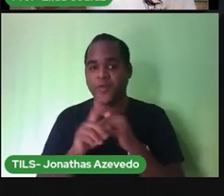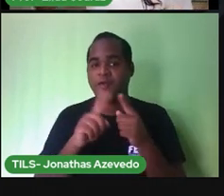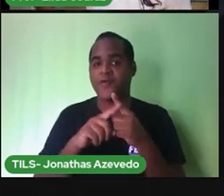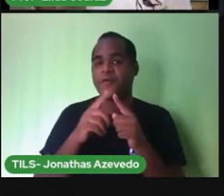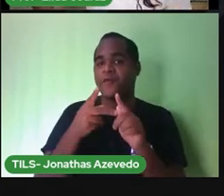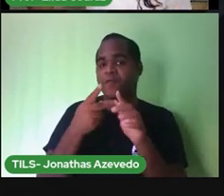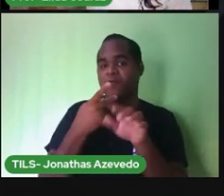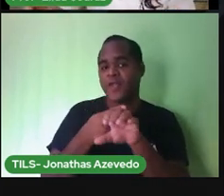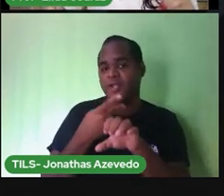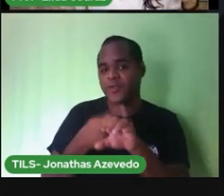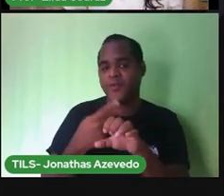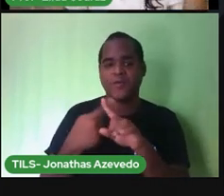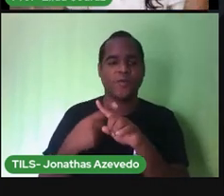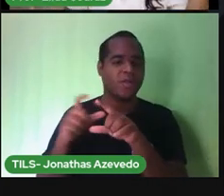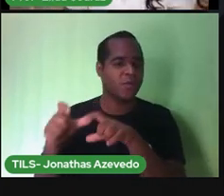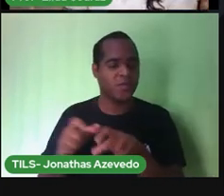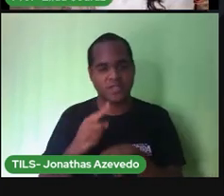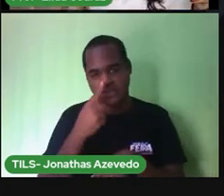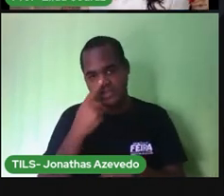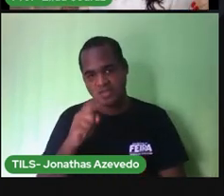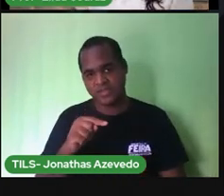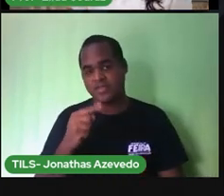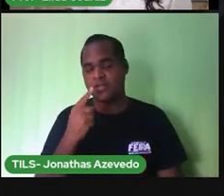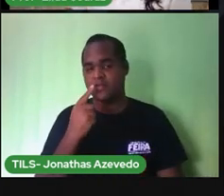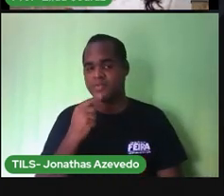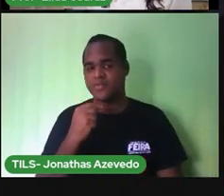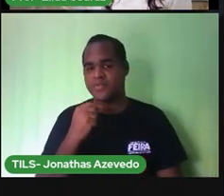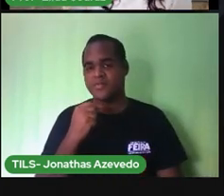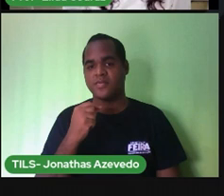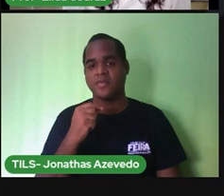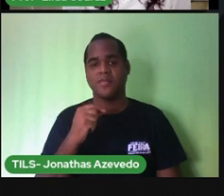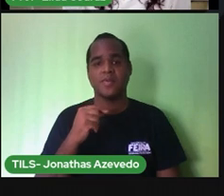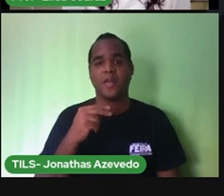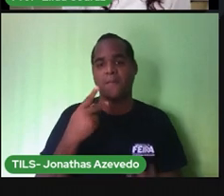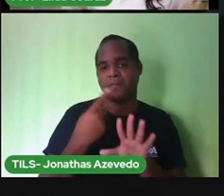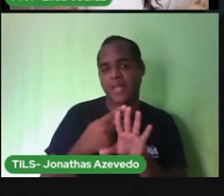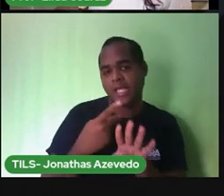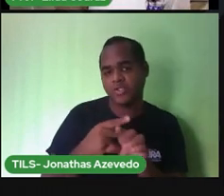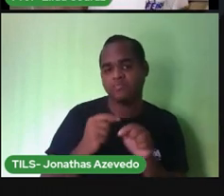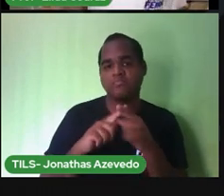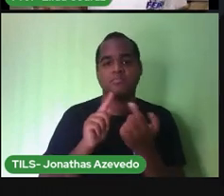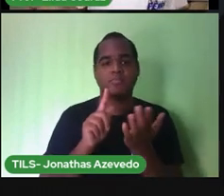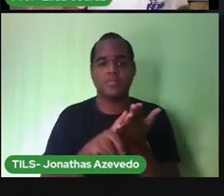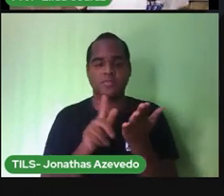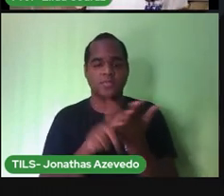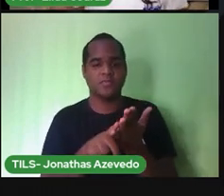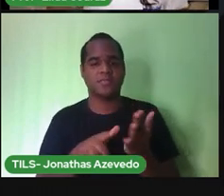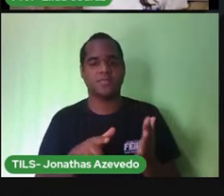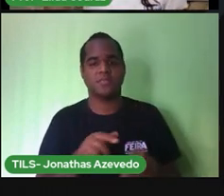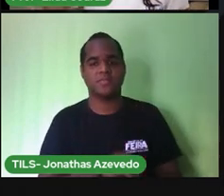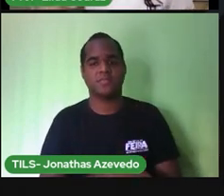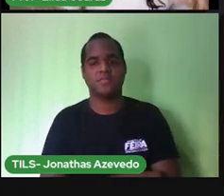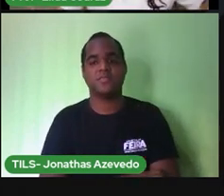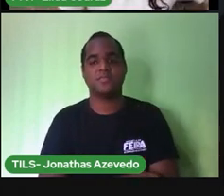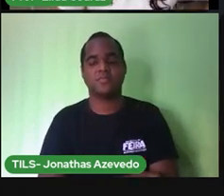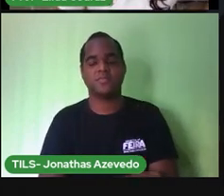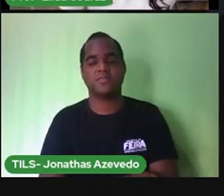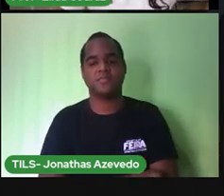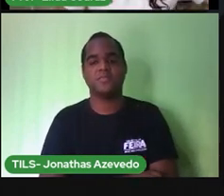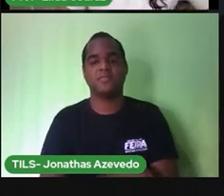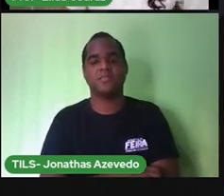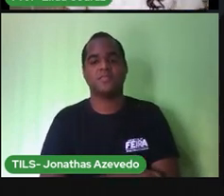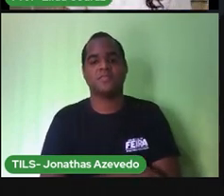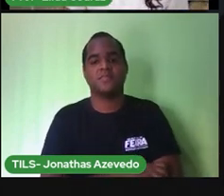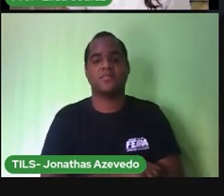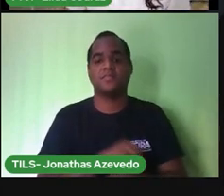lixeira o metal plástico papel e as vezes na pressa a gente até se confunde pega o papel da bala e coloca